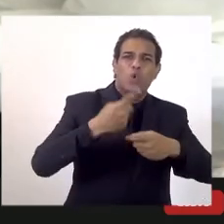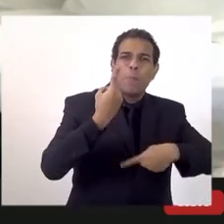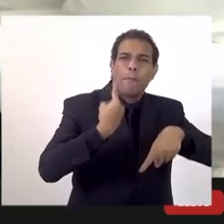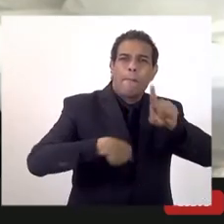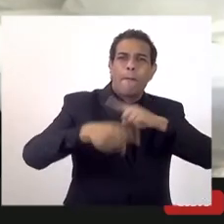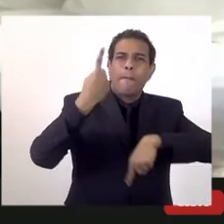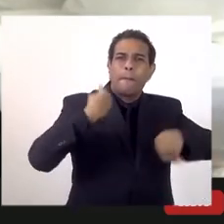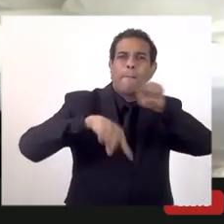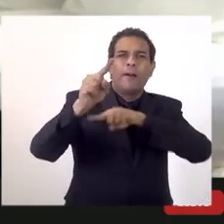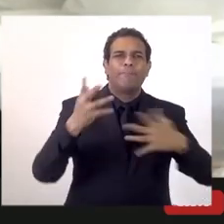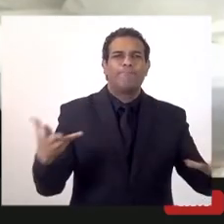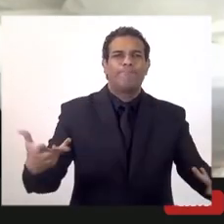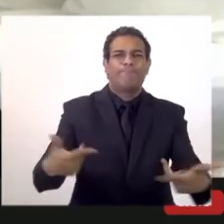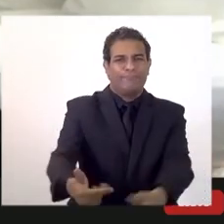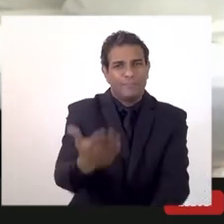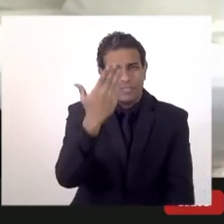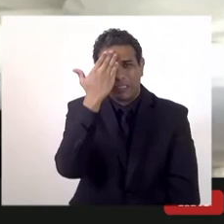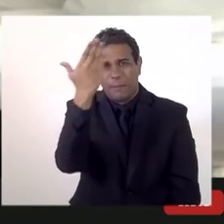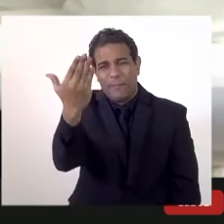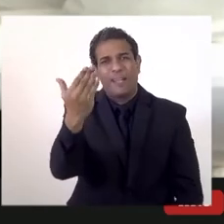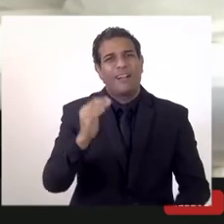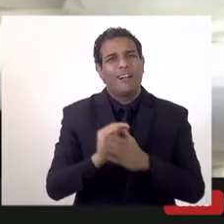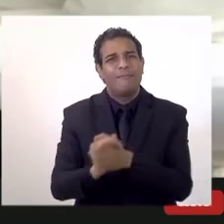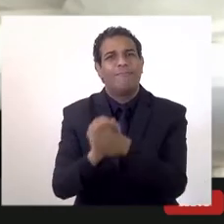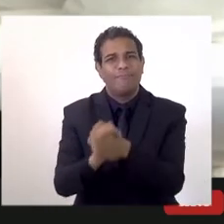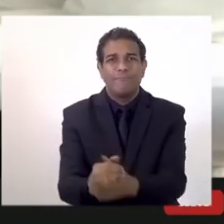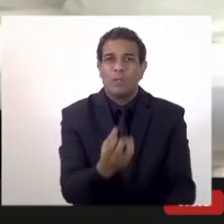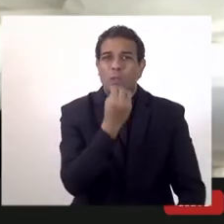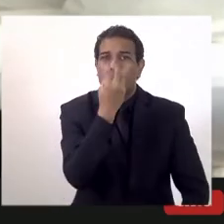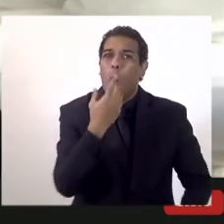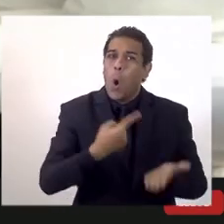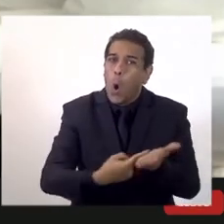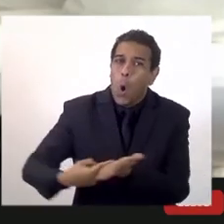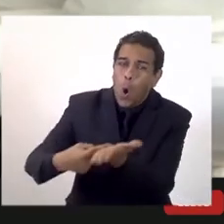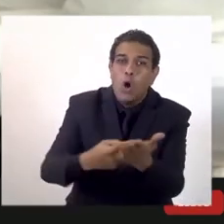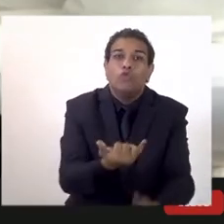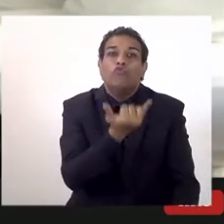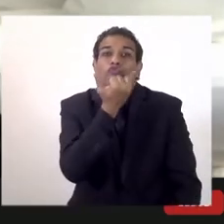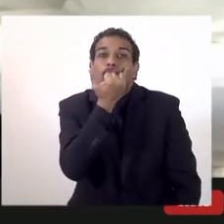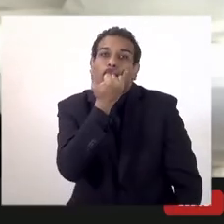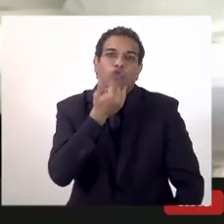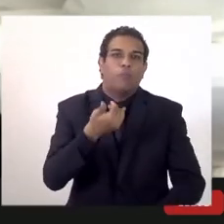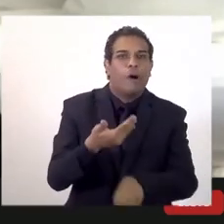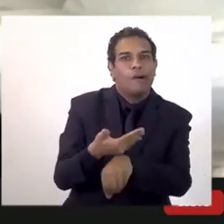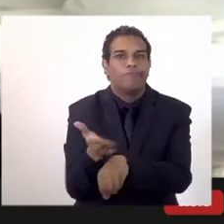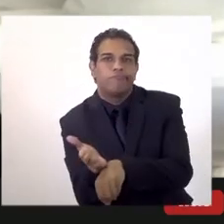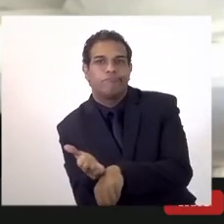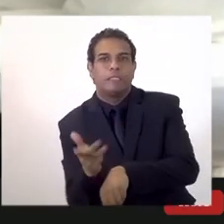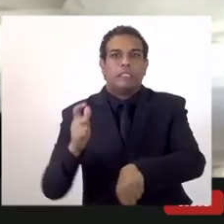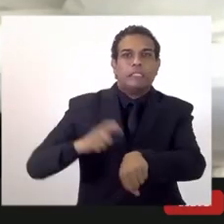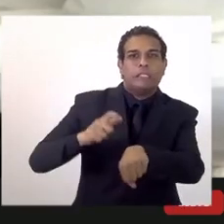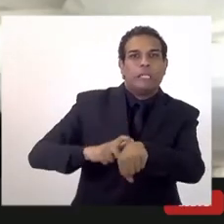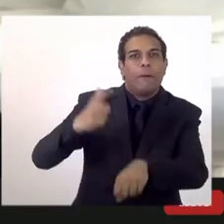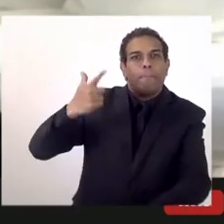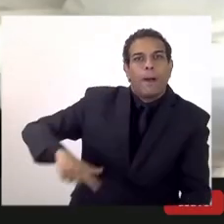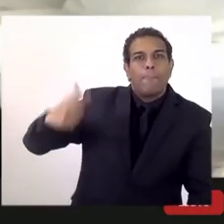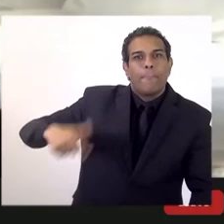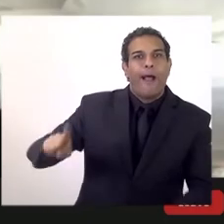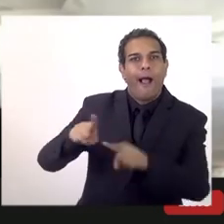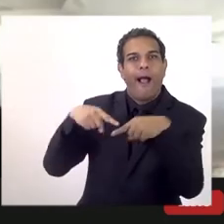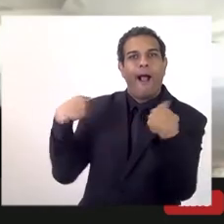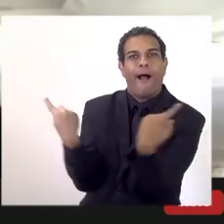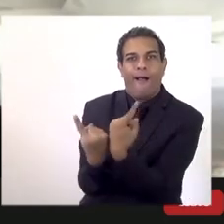Estado então muito obrigado aí e bom negócio e desculpe eu vou ter que me ausentar porque outro